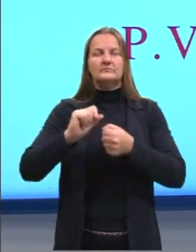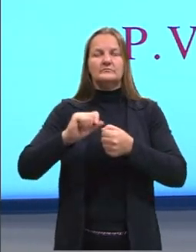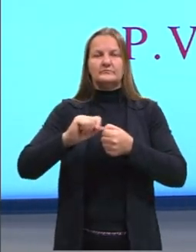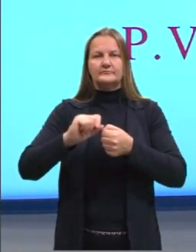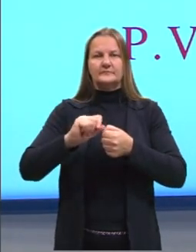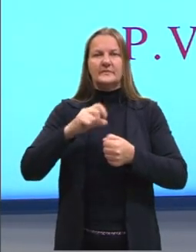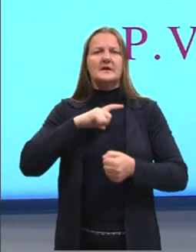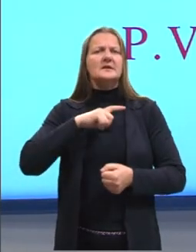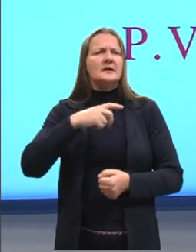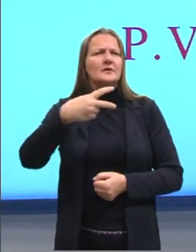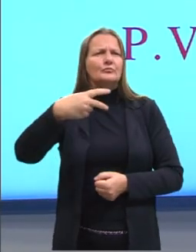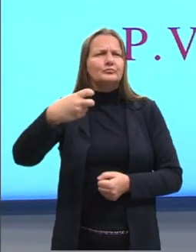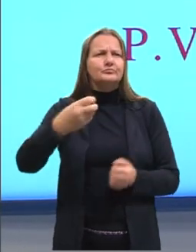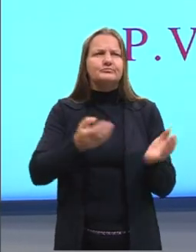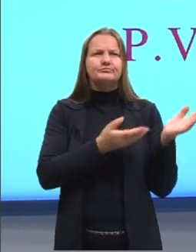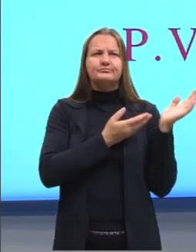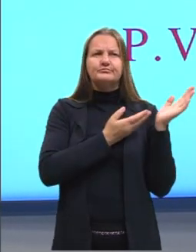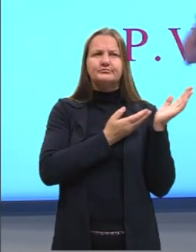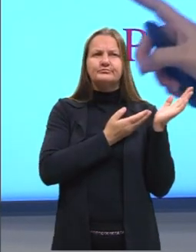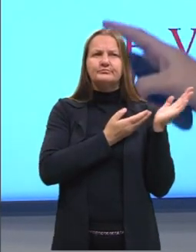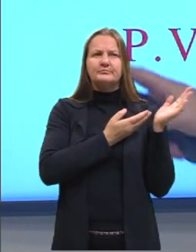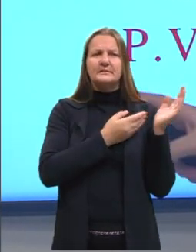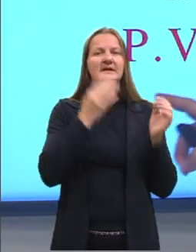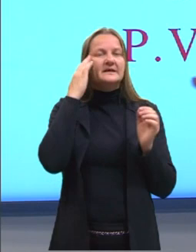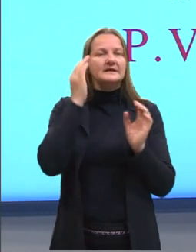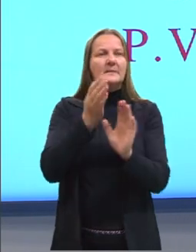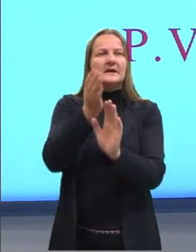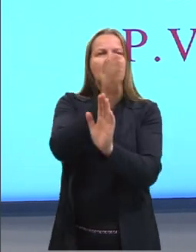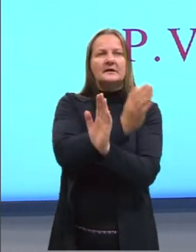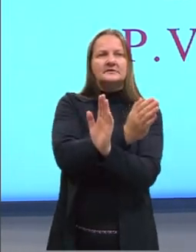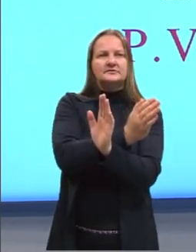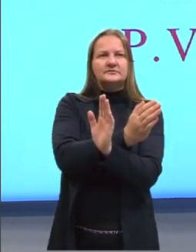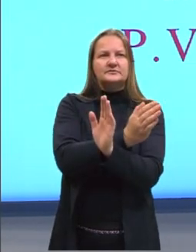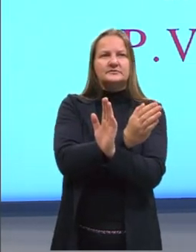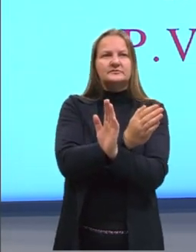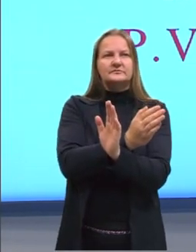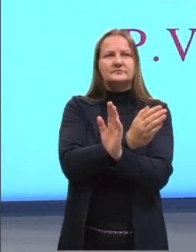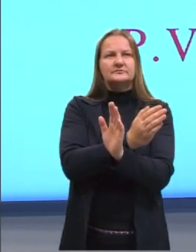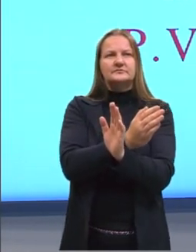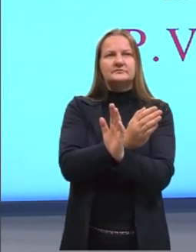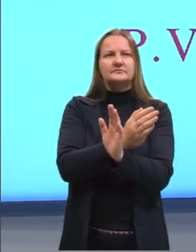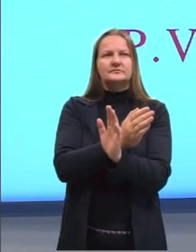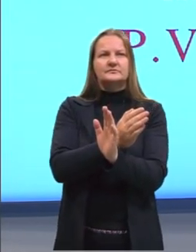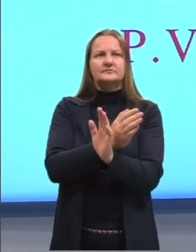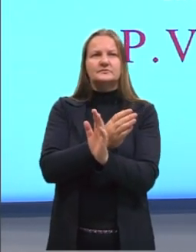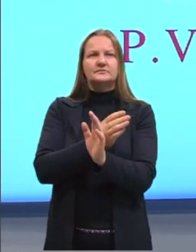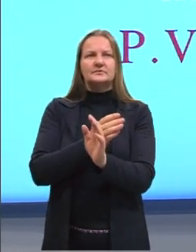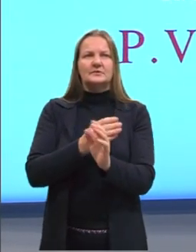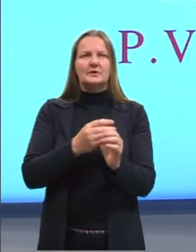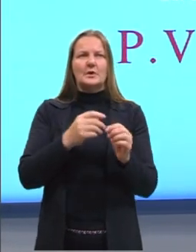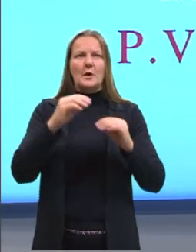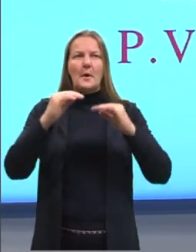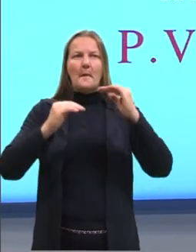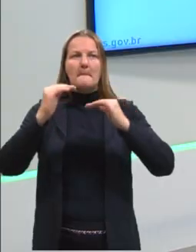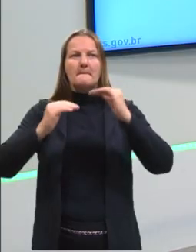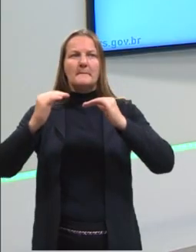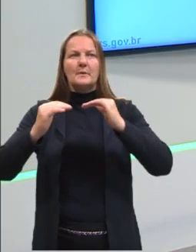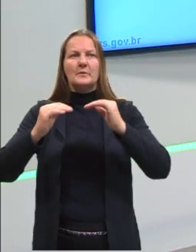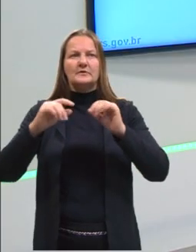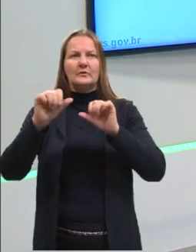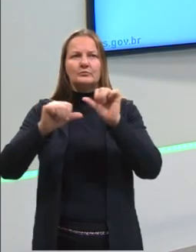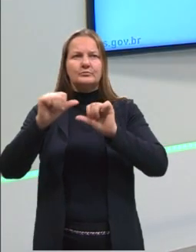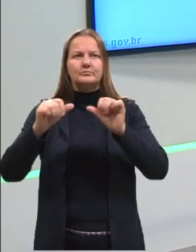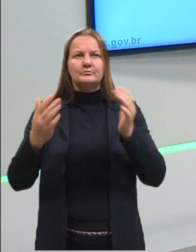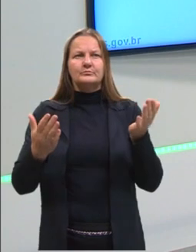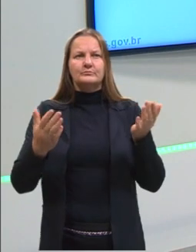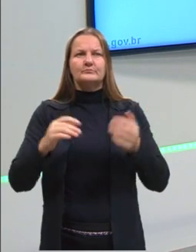Quando a gente tem uma igualdade, a gente sabe que o que tem deste lado aqui vai ser proporcional ao que tem deste outro lado aqui. O isso